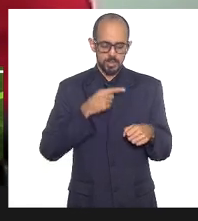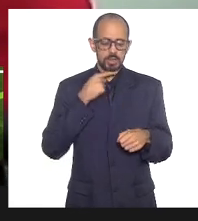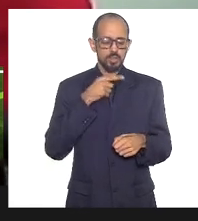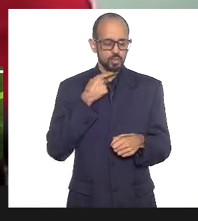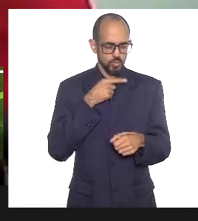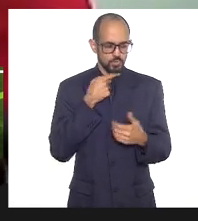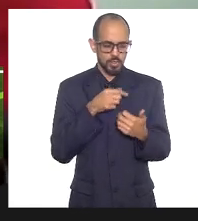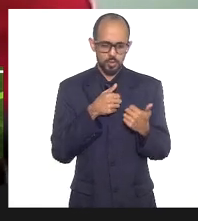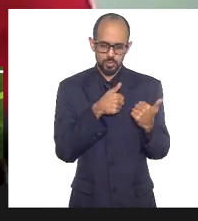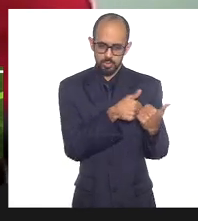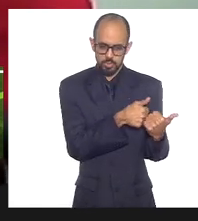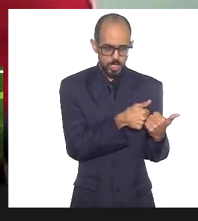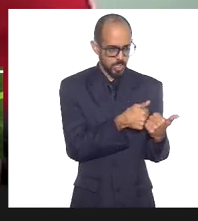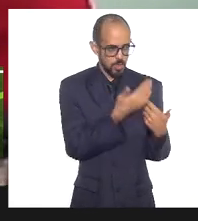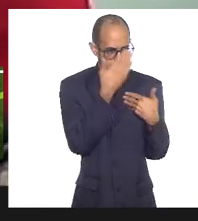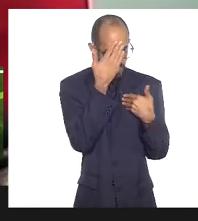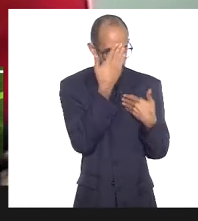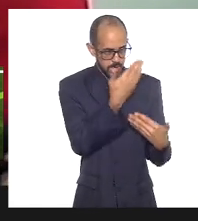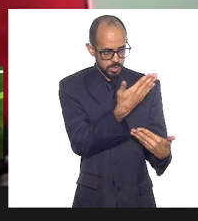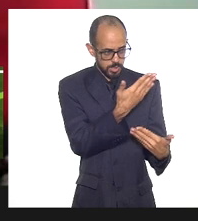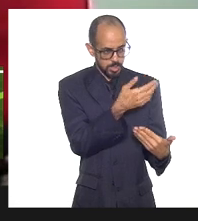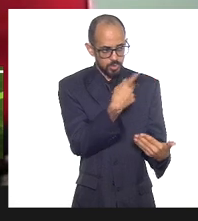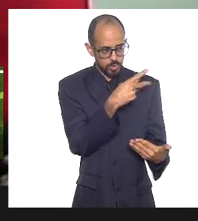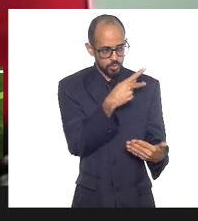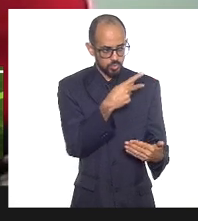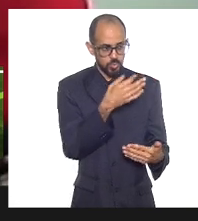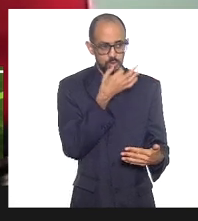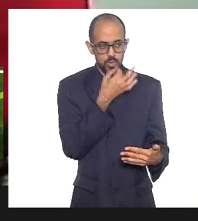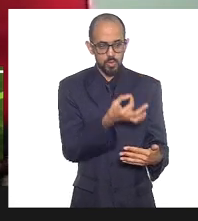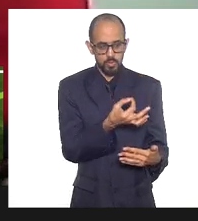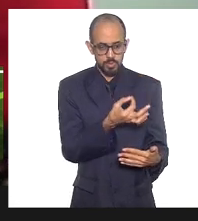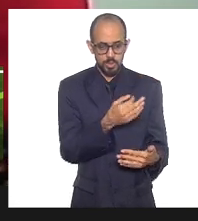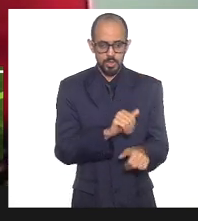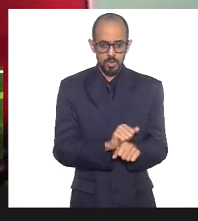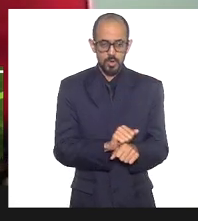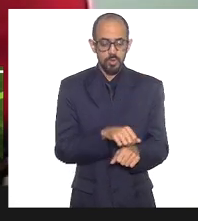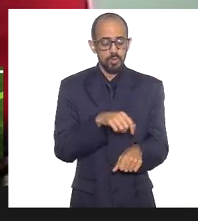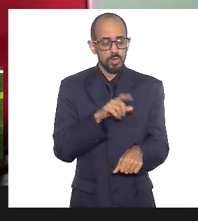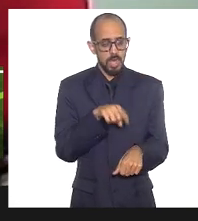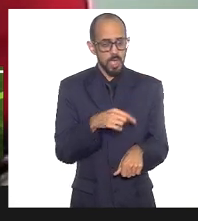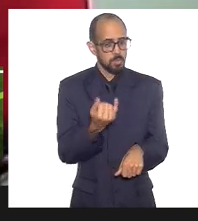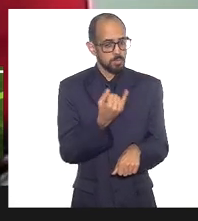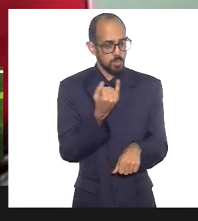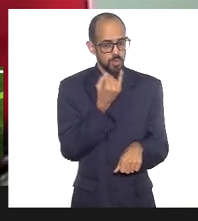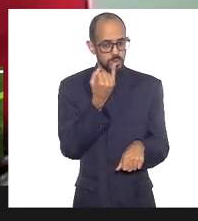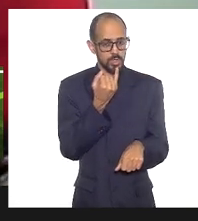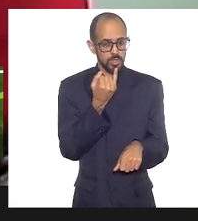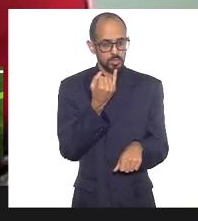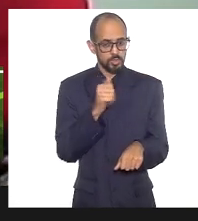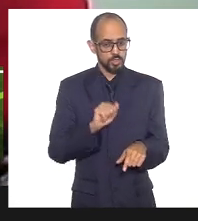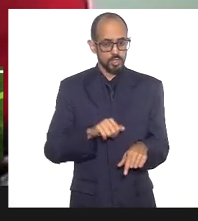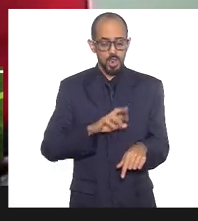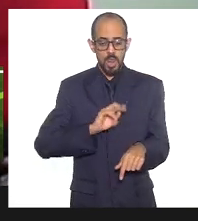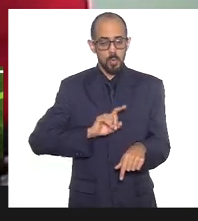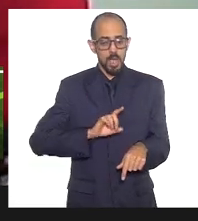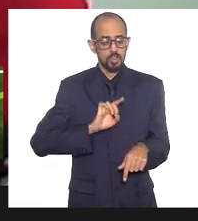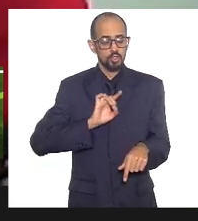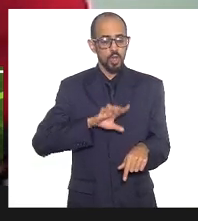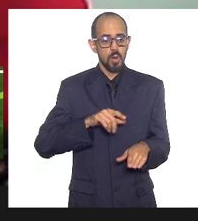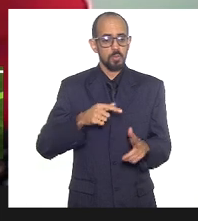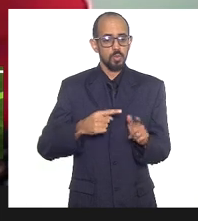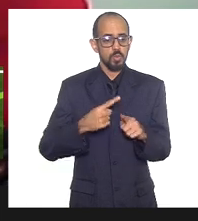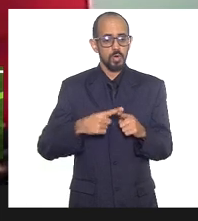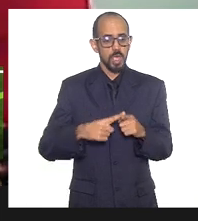sobre isso. Então, agradecendo aí a sua manifestação, que foi muito importante não só porque trouxe, né?